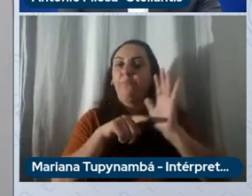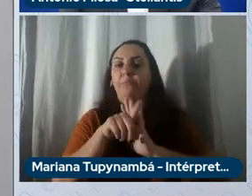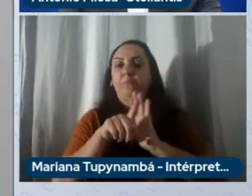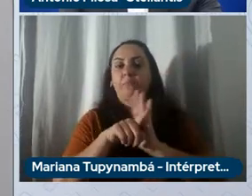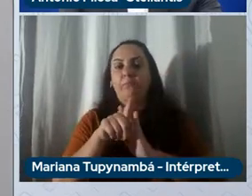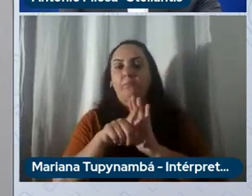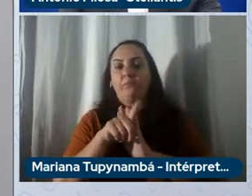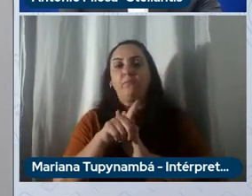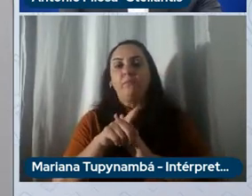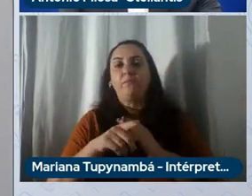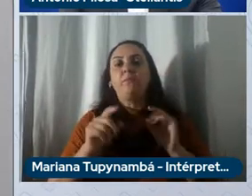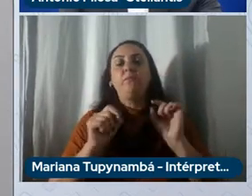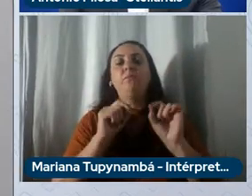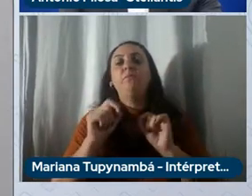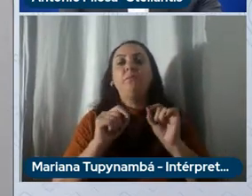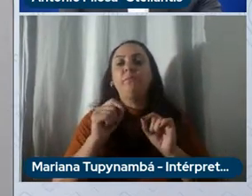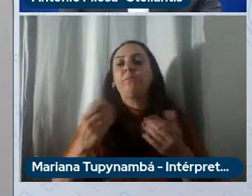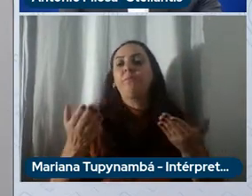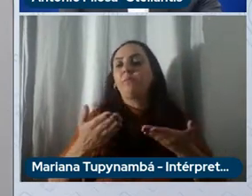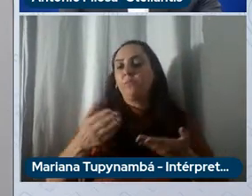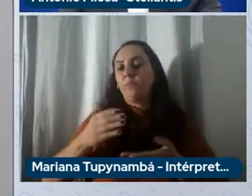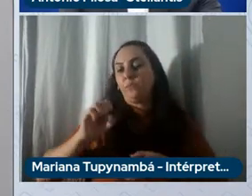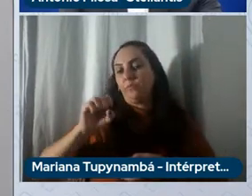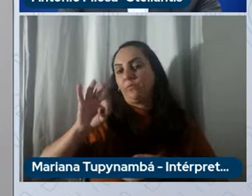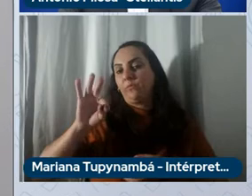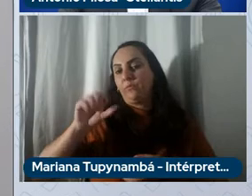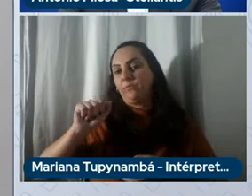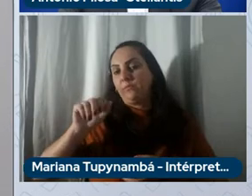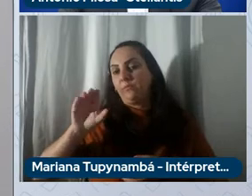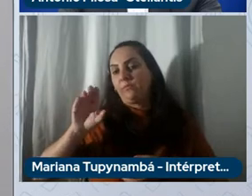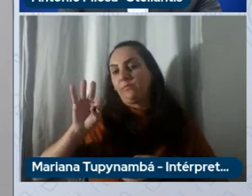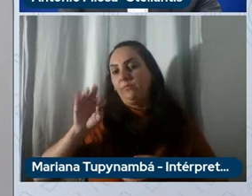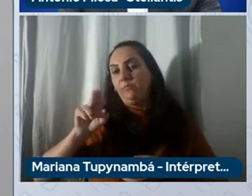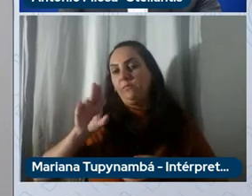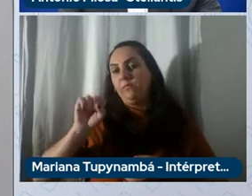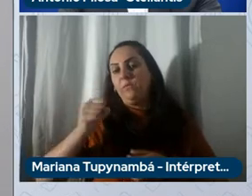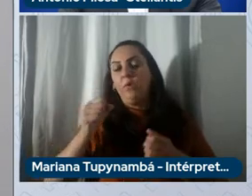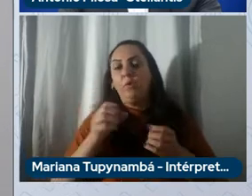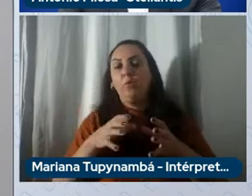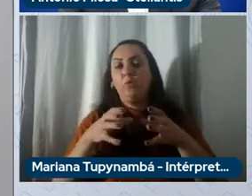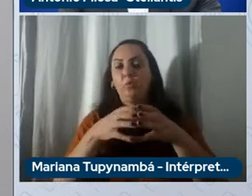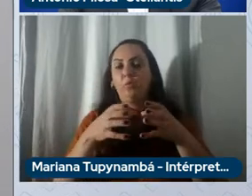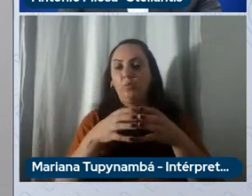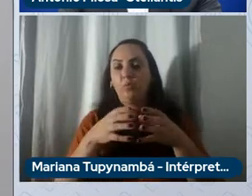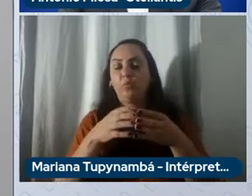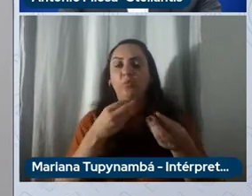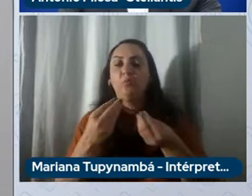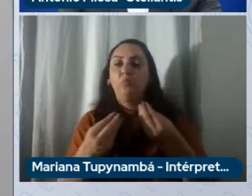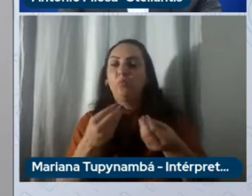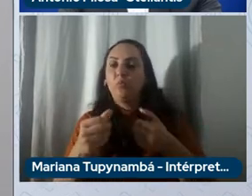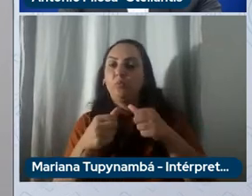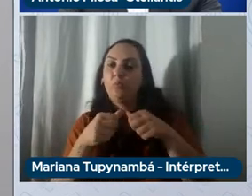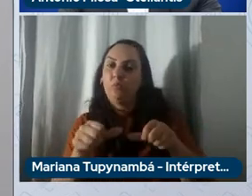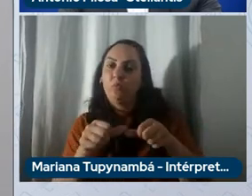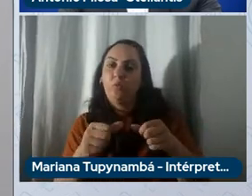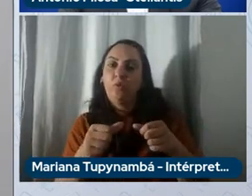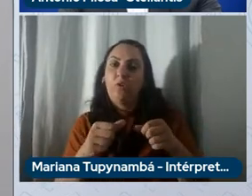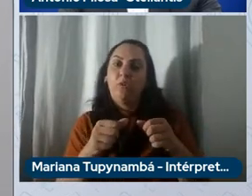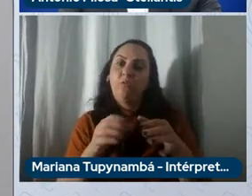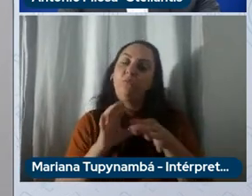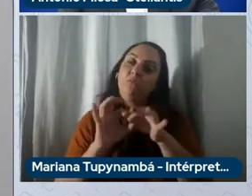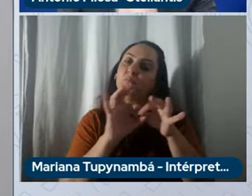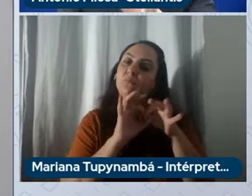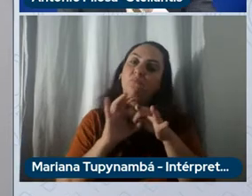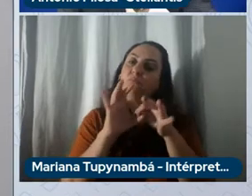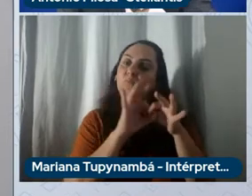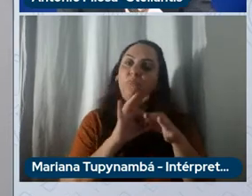status hoje né do grupo Estelantes como está aí essa sinergia entre as empresas que fazem parte aí do grupo se já